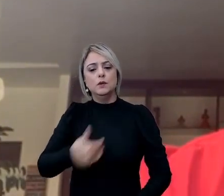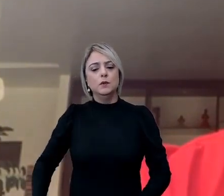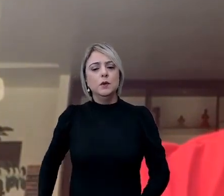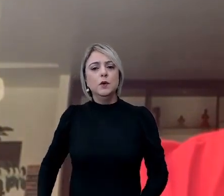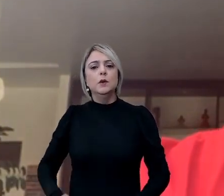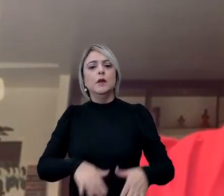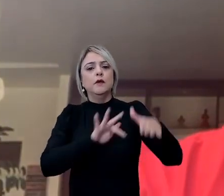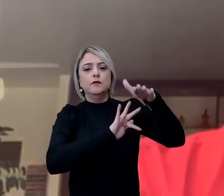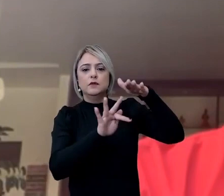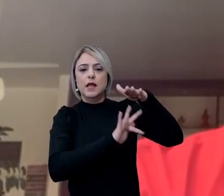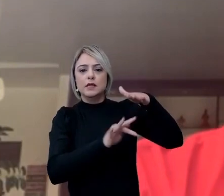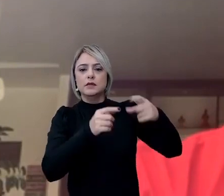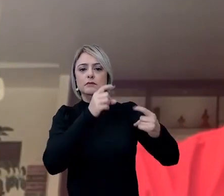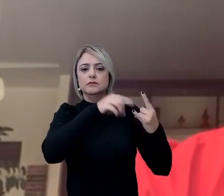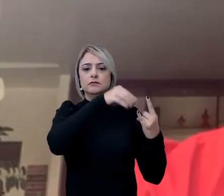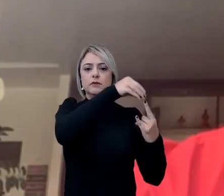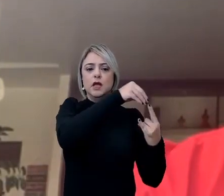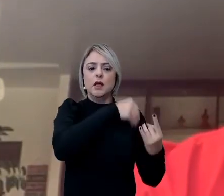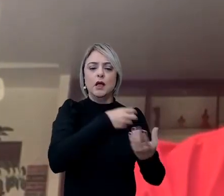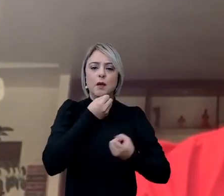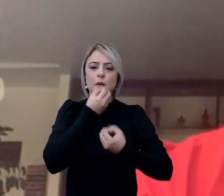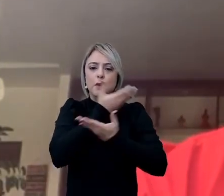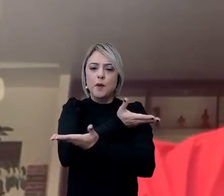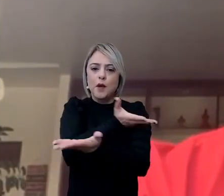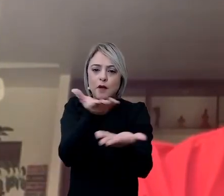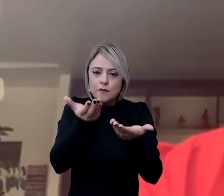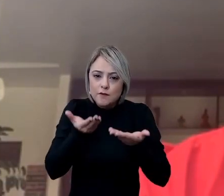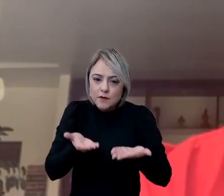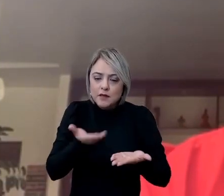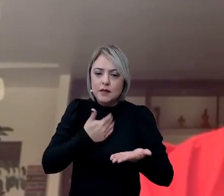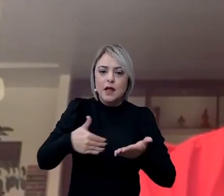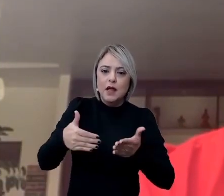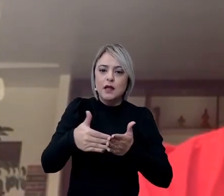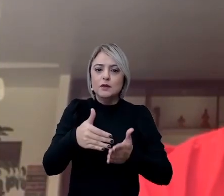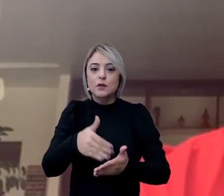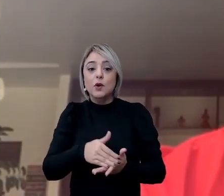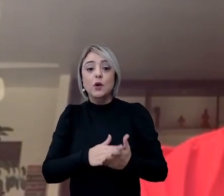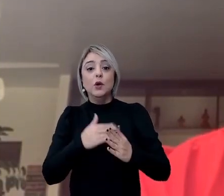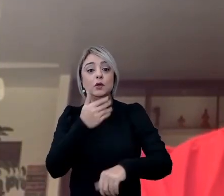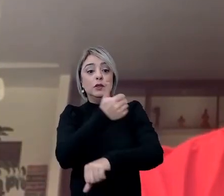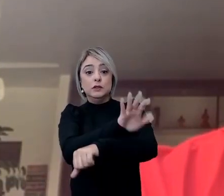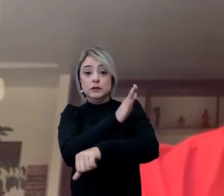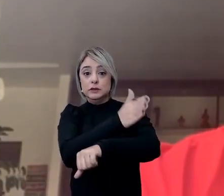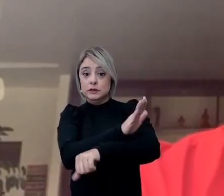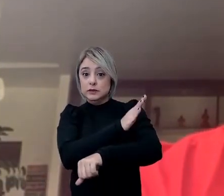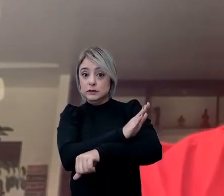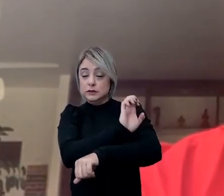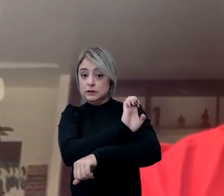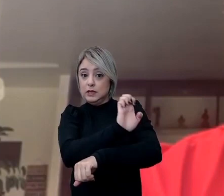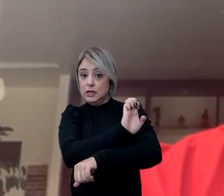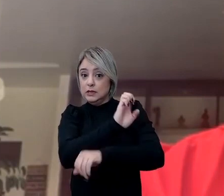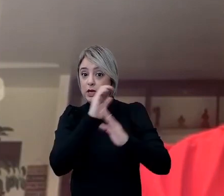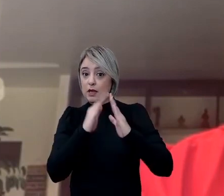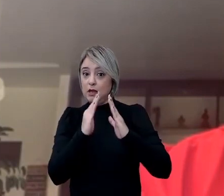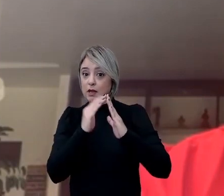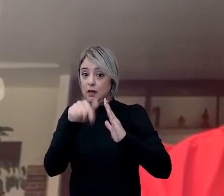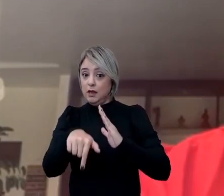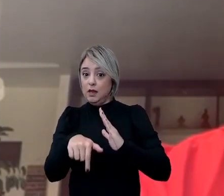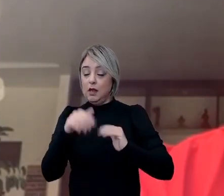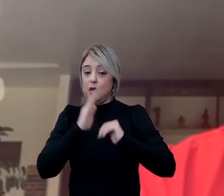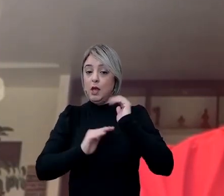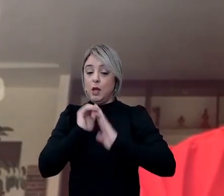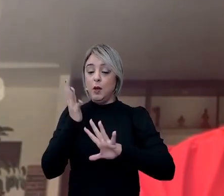Oswaldo Cruz. Gostaria de dar boas-vindas a todos os nossos residentes da residência